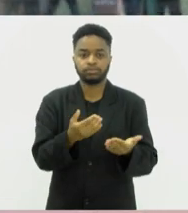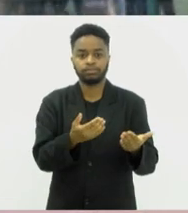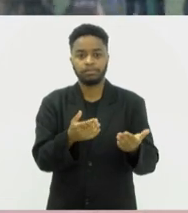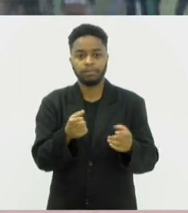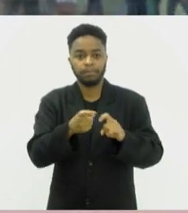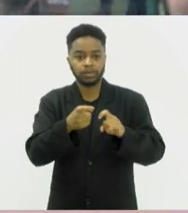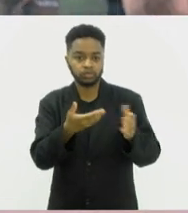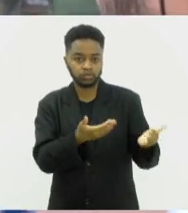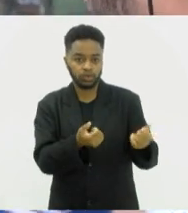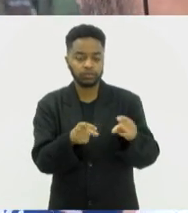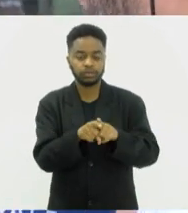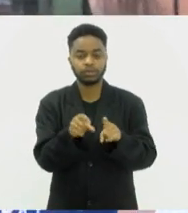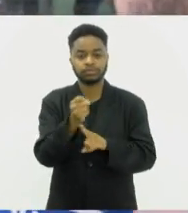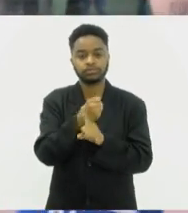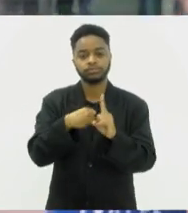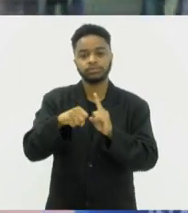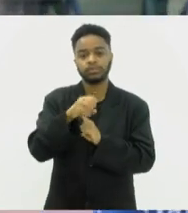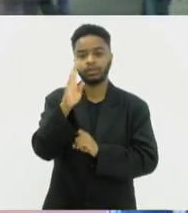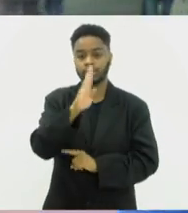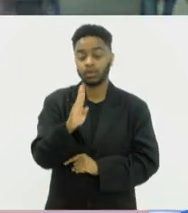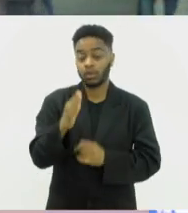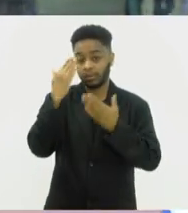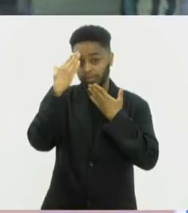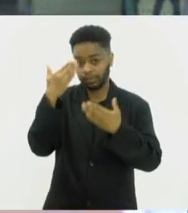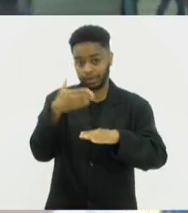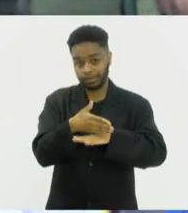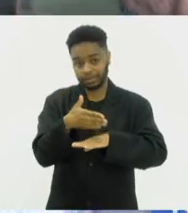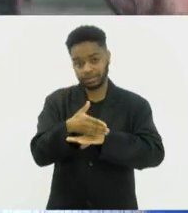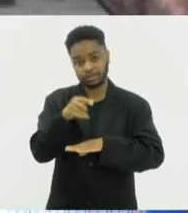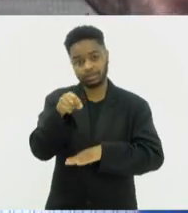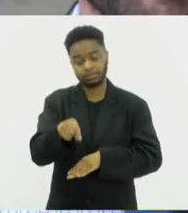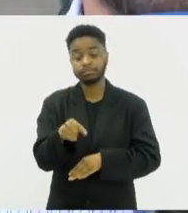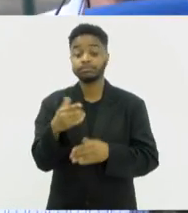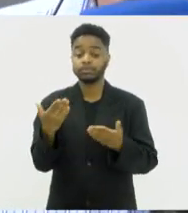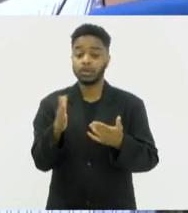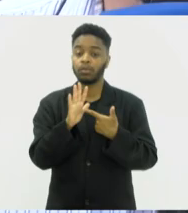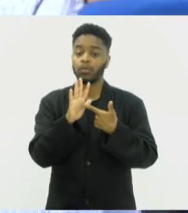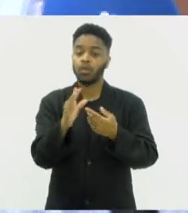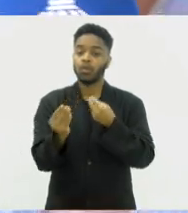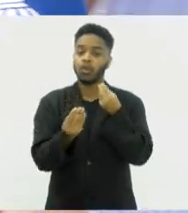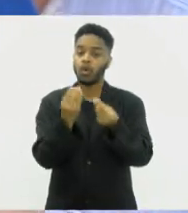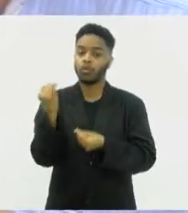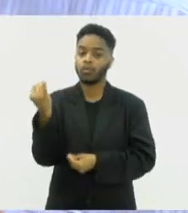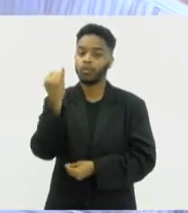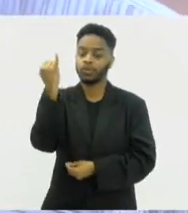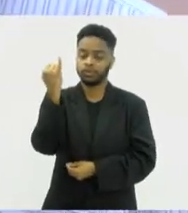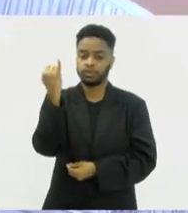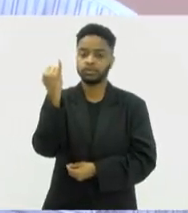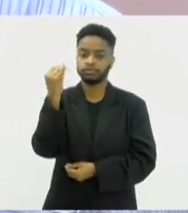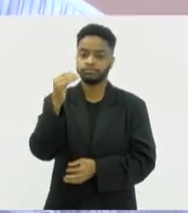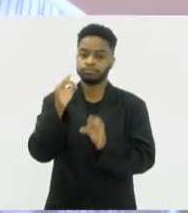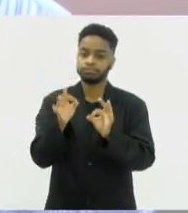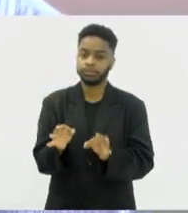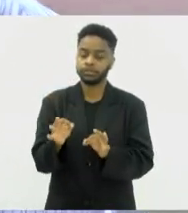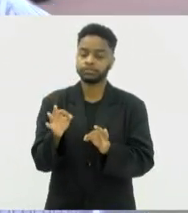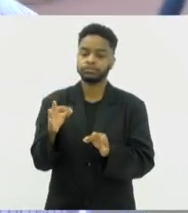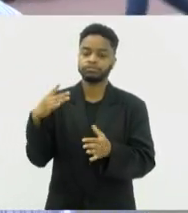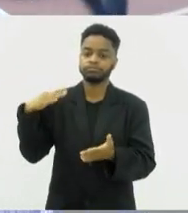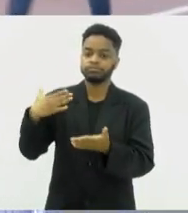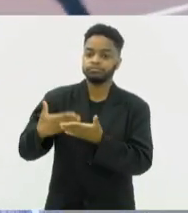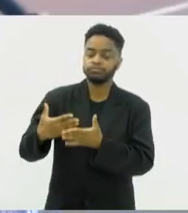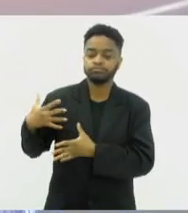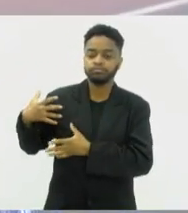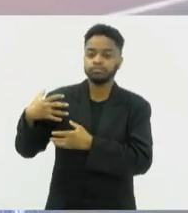sociedade brasileira. Obrigado pela participação, Clóvis. A importância, destacando esse livro, destacando a importância ao longo desses 35